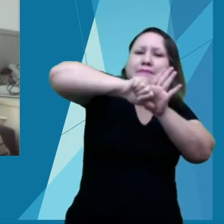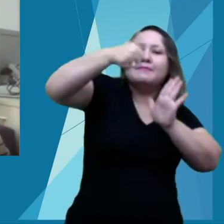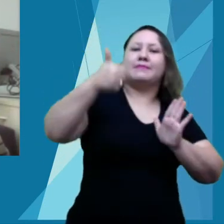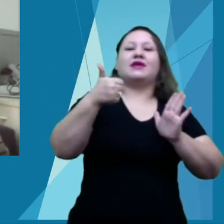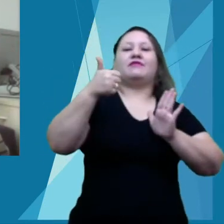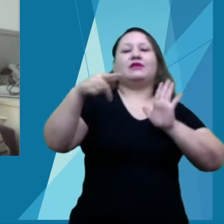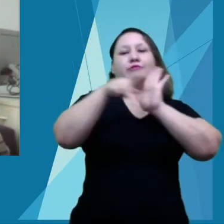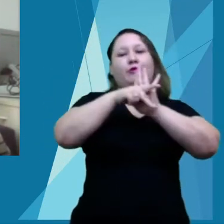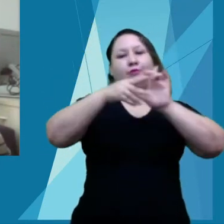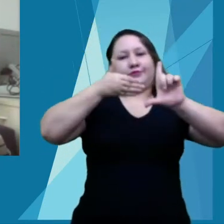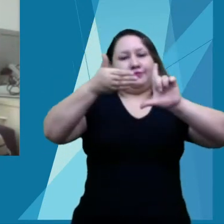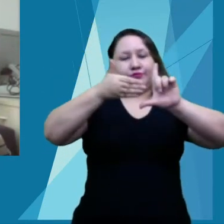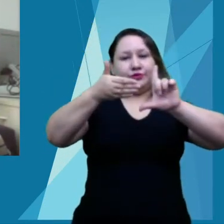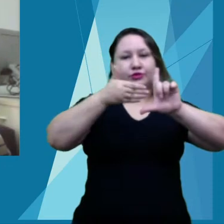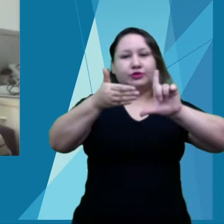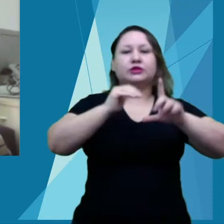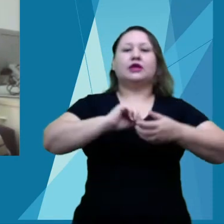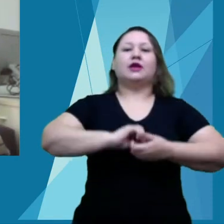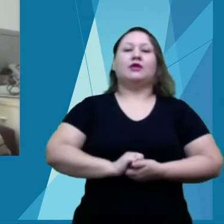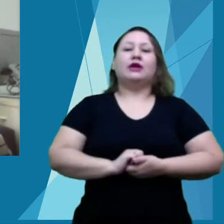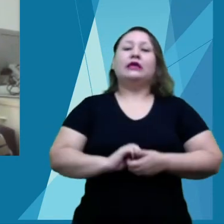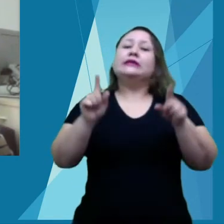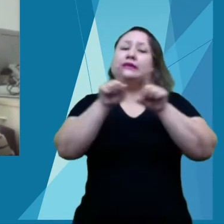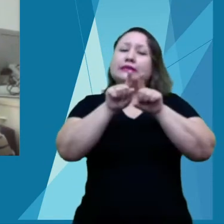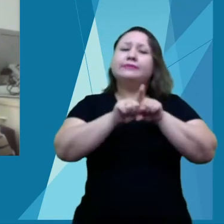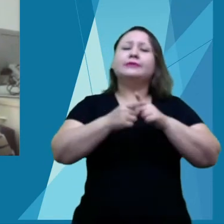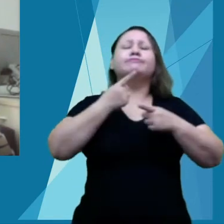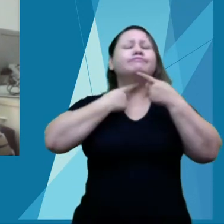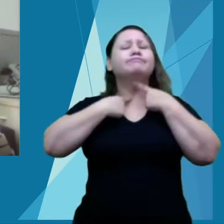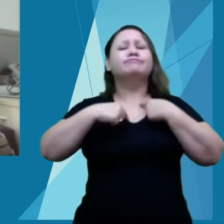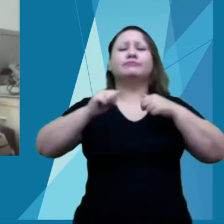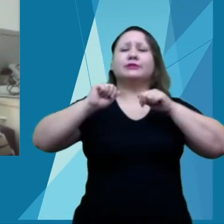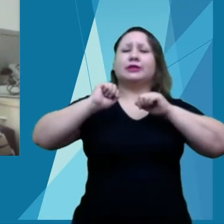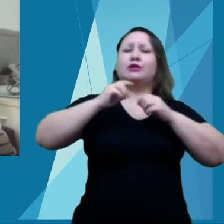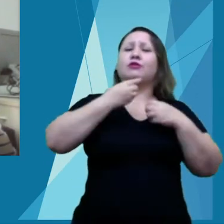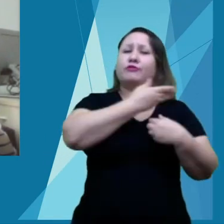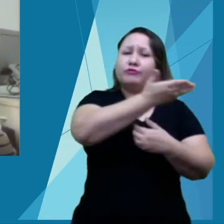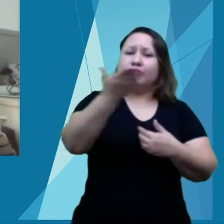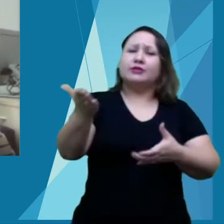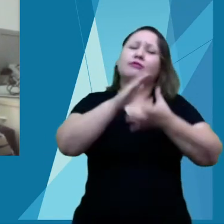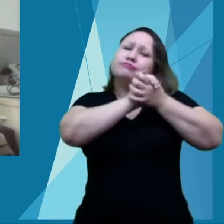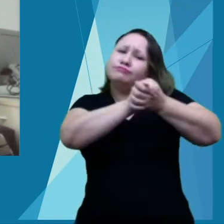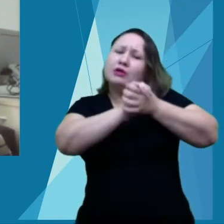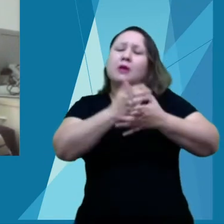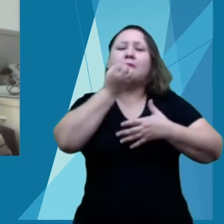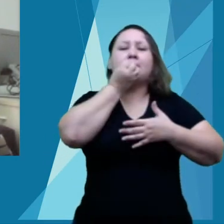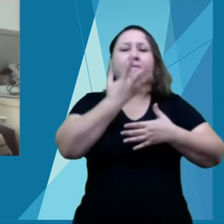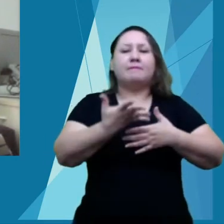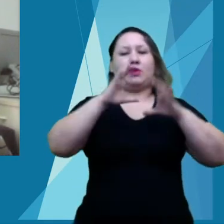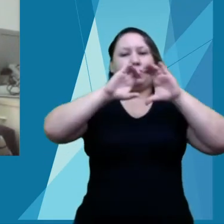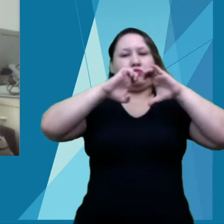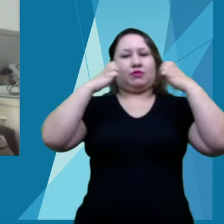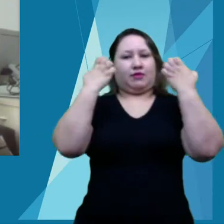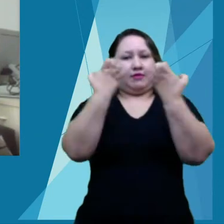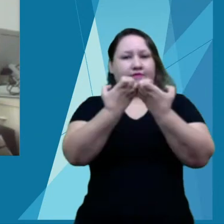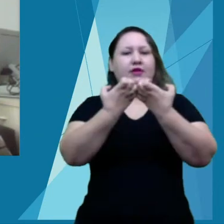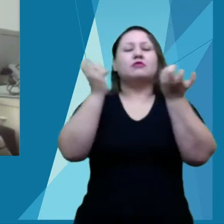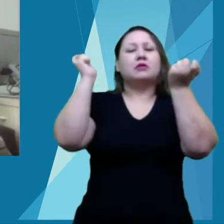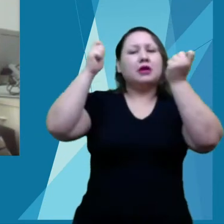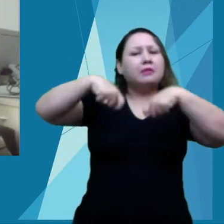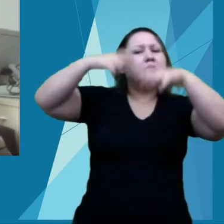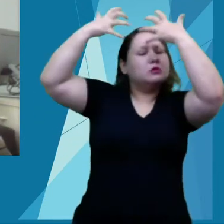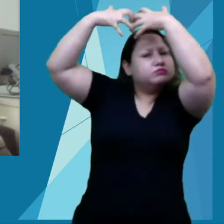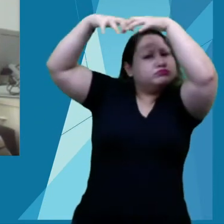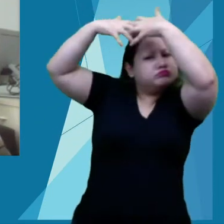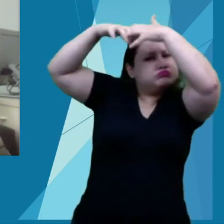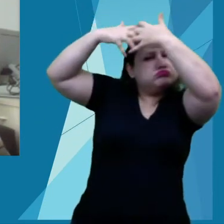digital. E desejo a todos um excelente evento com reflexões que possam gerar novos